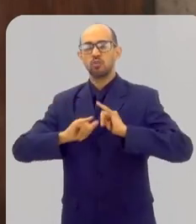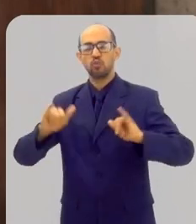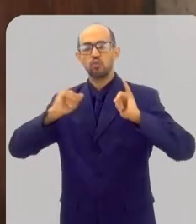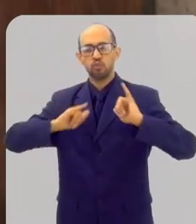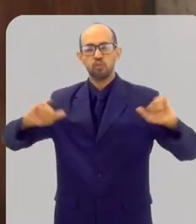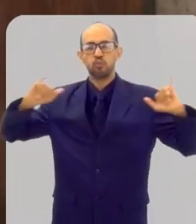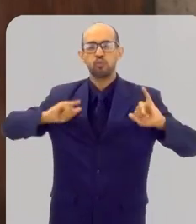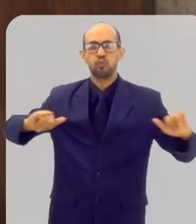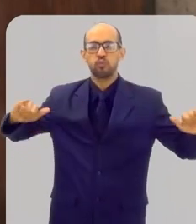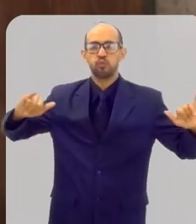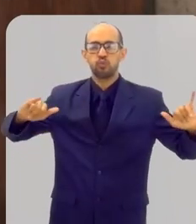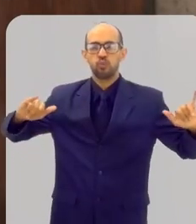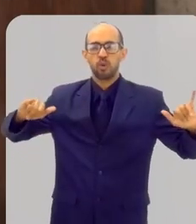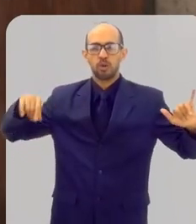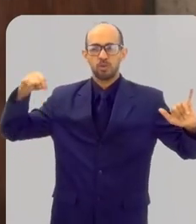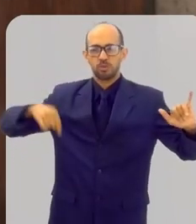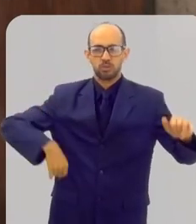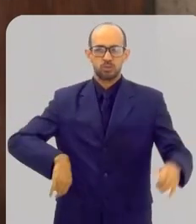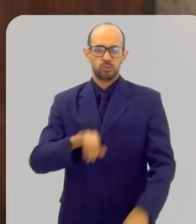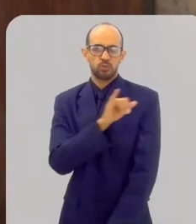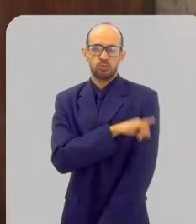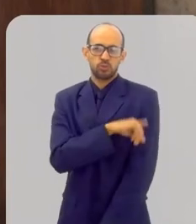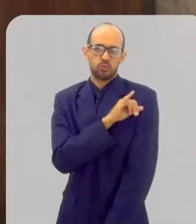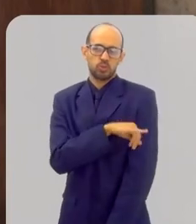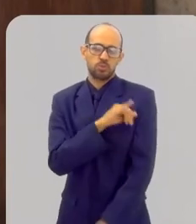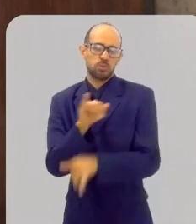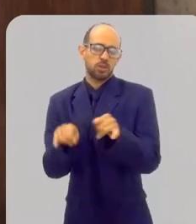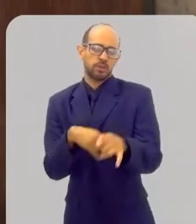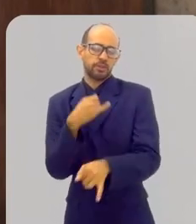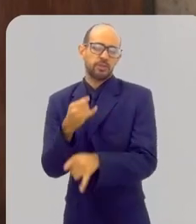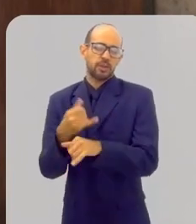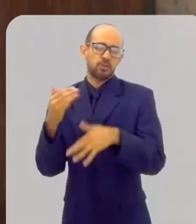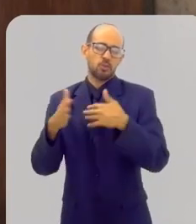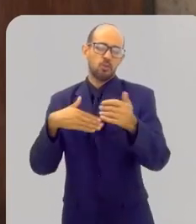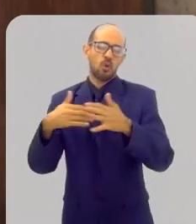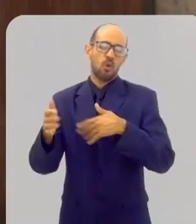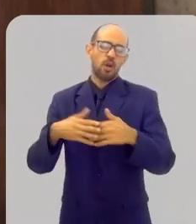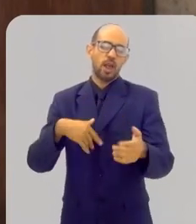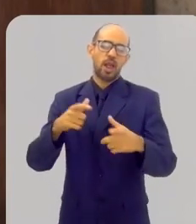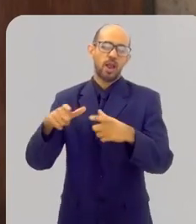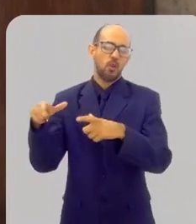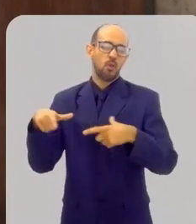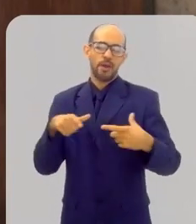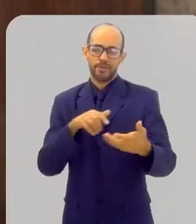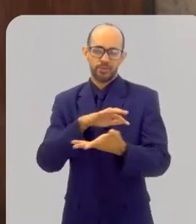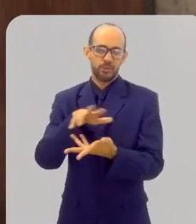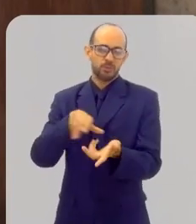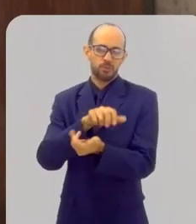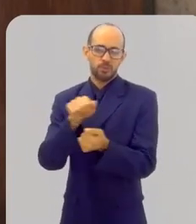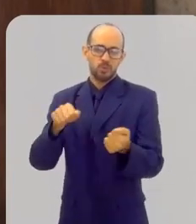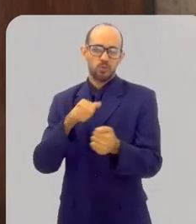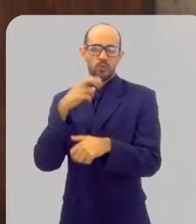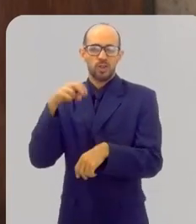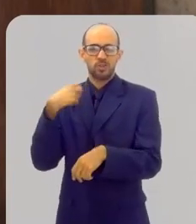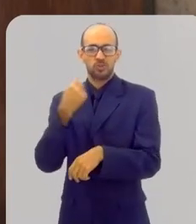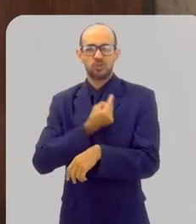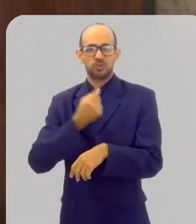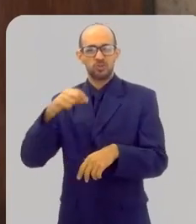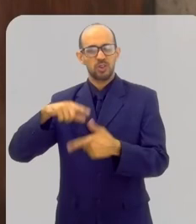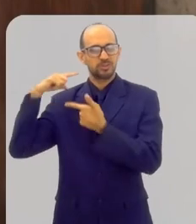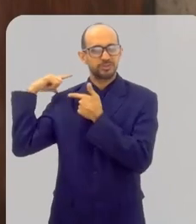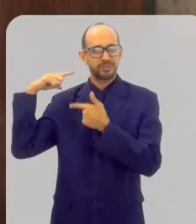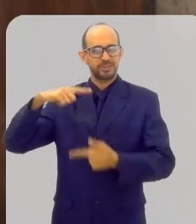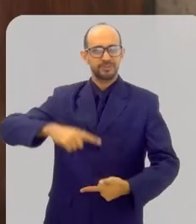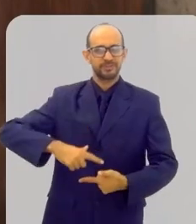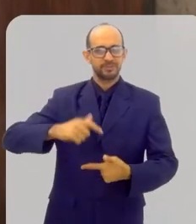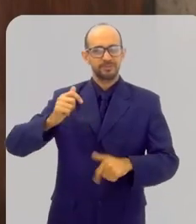de poder levar ao grande público do Rio de Janeiro e pela internet de qualquer parte do mundo, um pouquinho das nossas tradições e